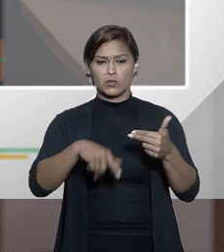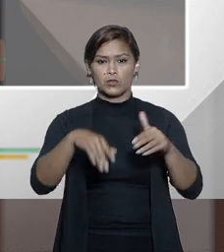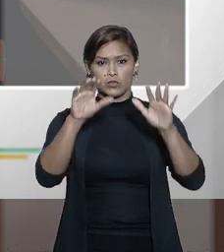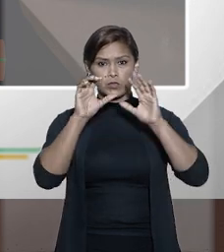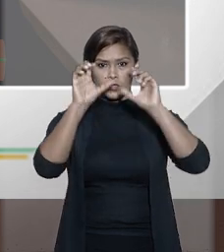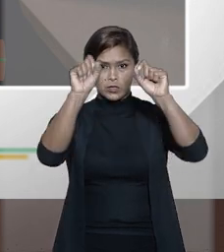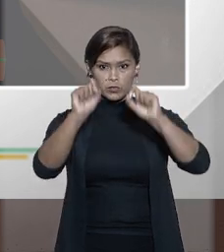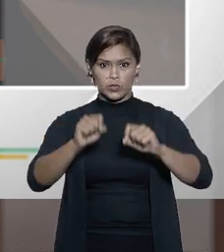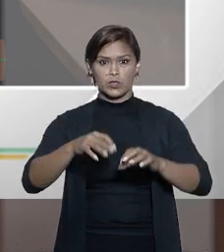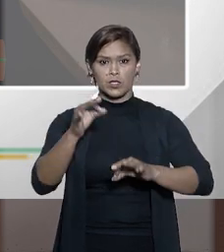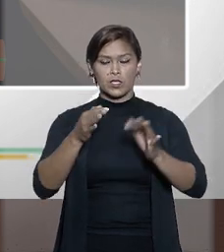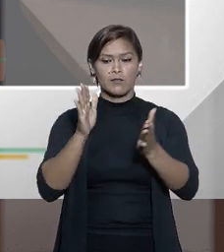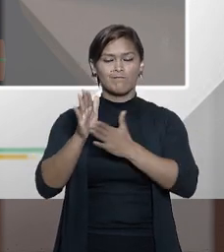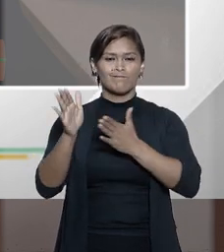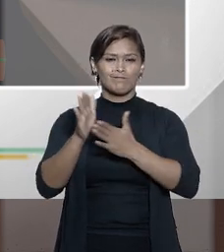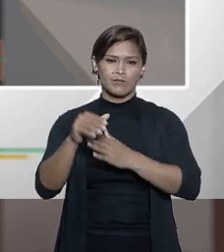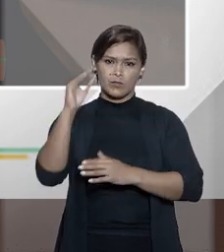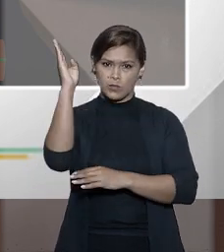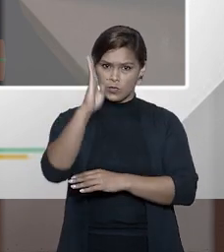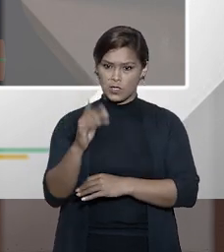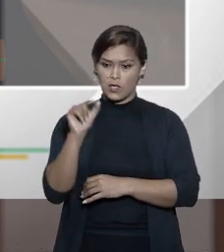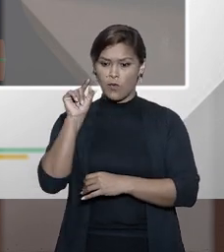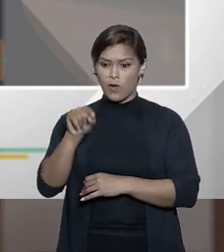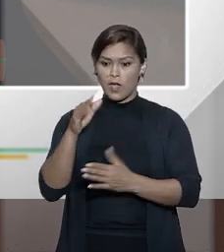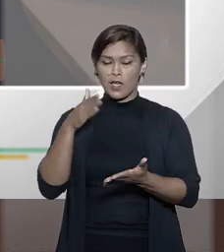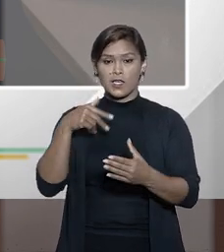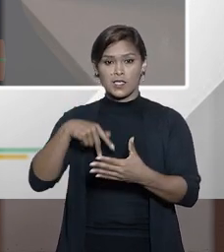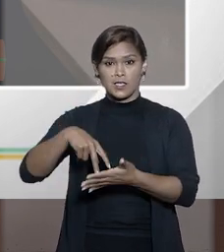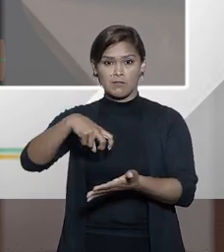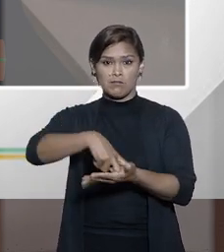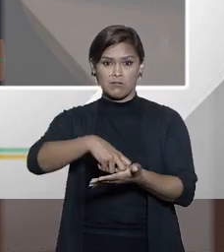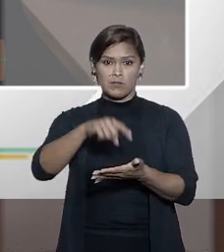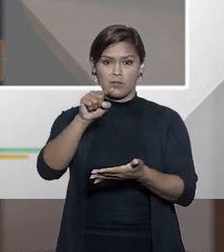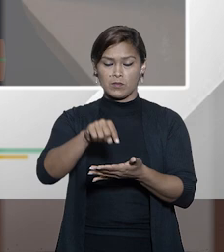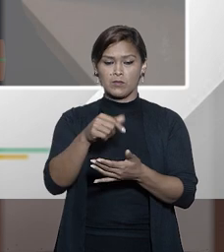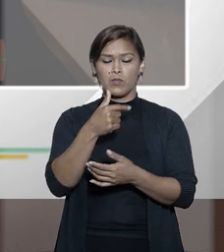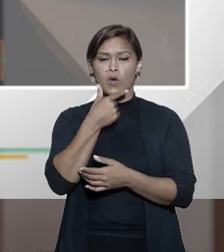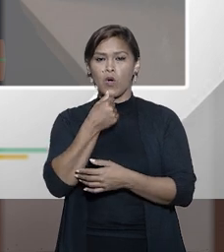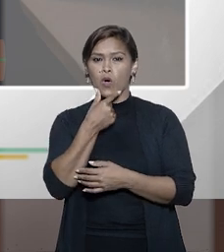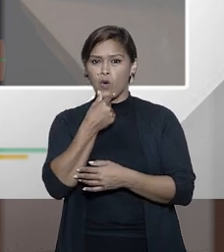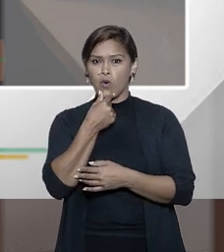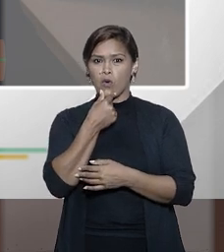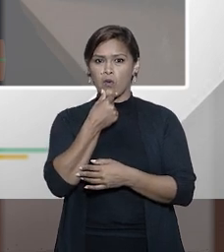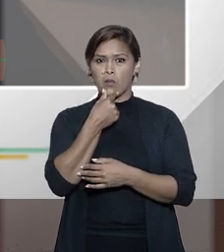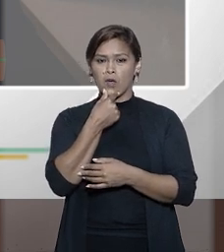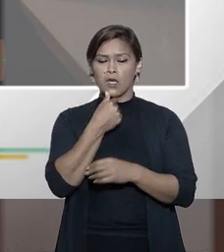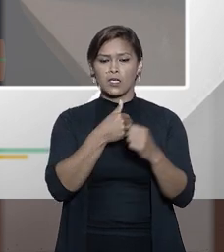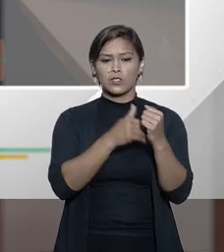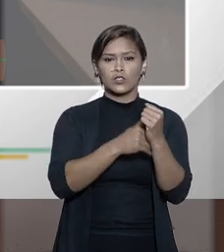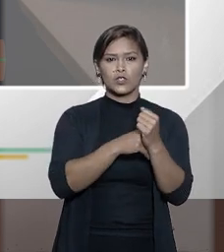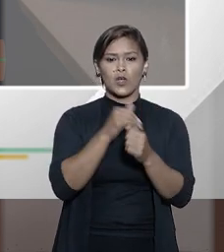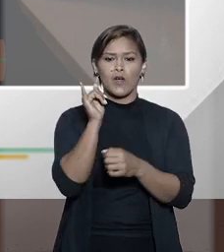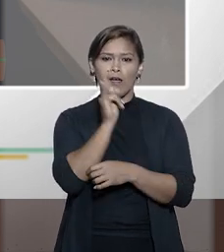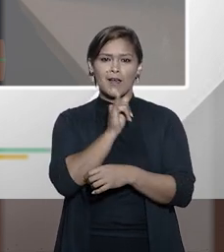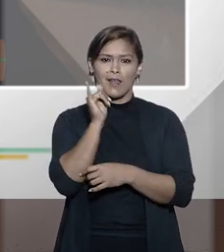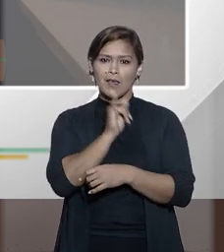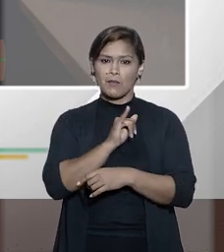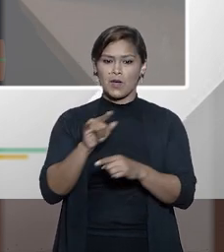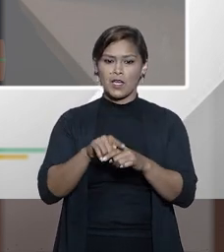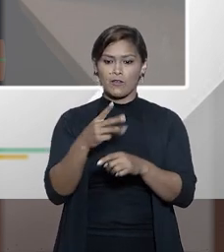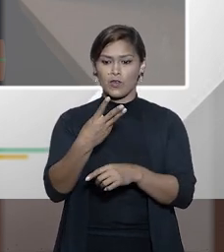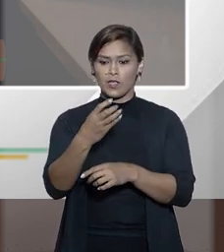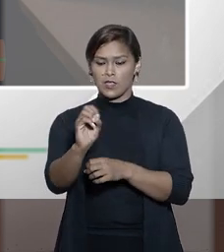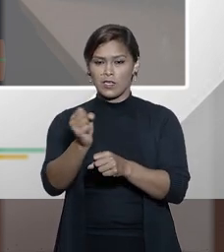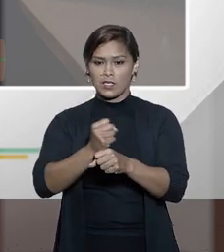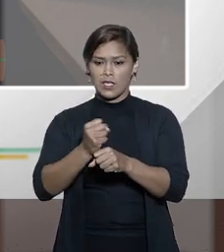Justiça do Distrito Federal e ele fugiu do Brasil e esse caso esse rapaz ele se escondeu na Alemanha e